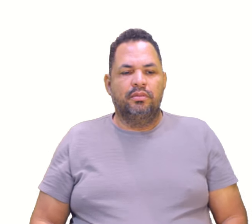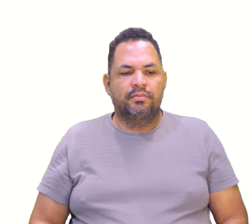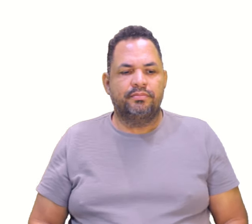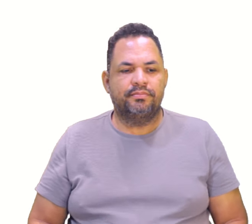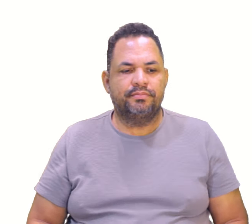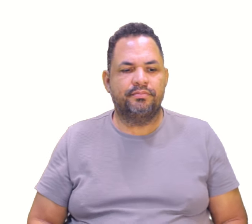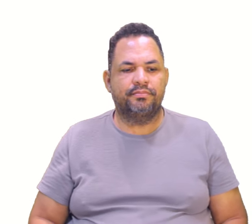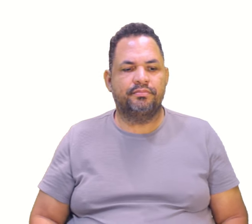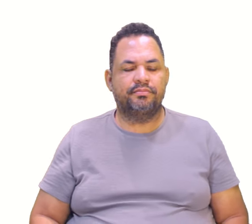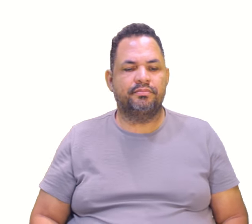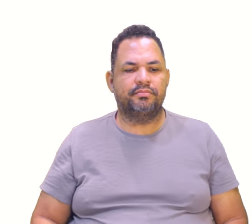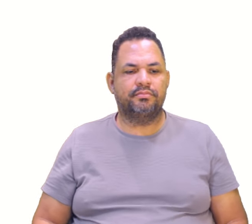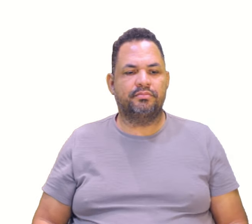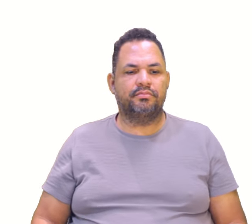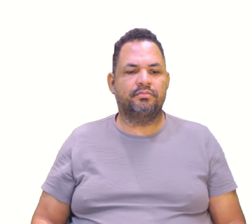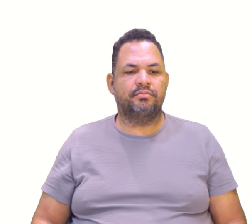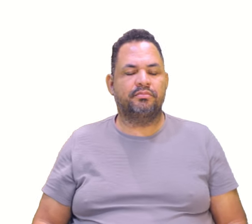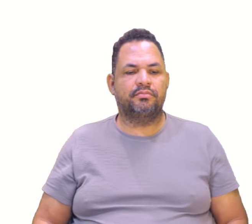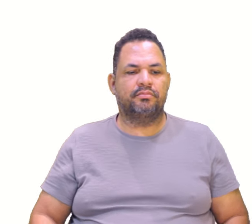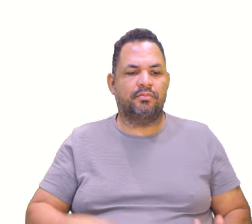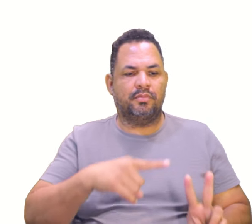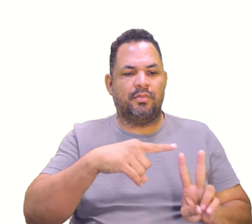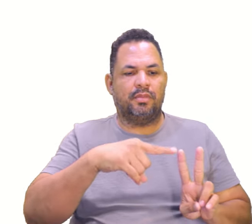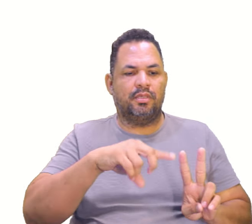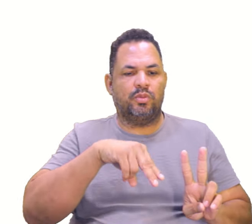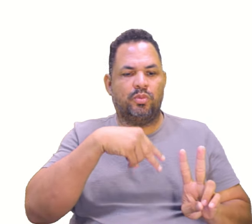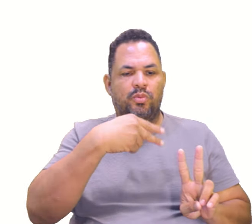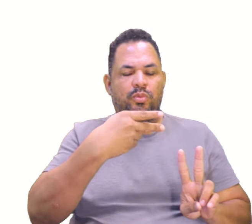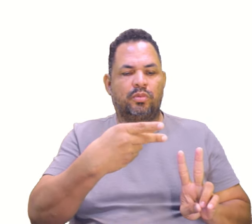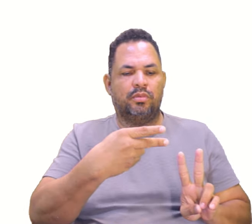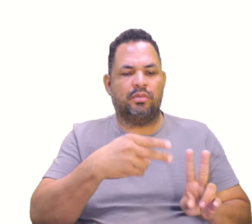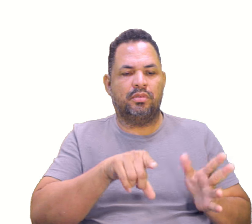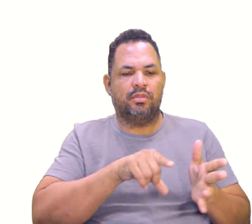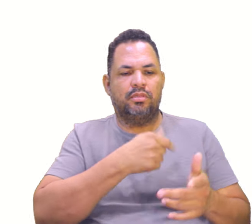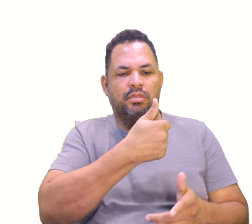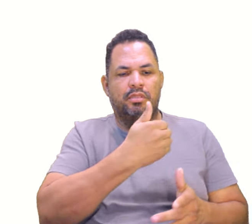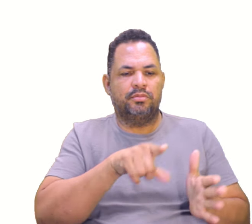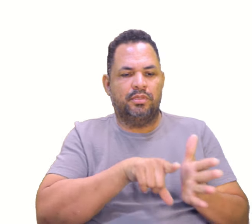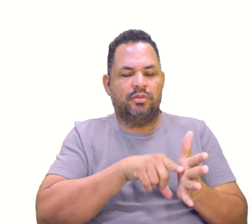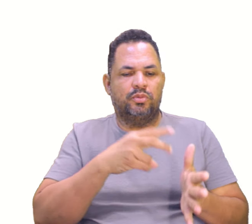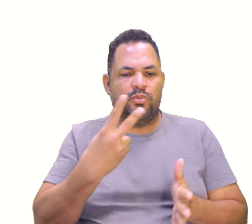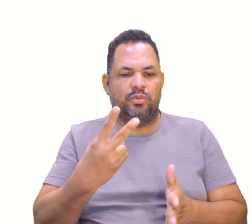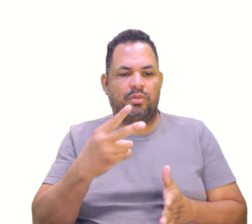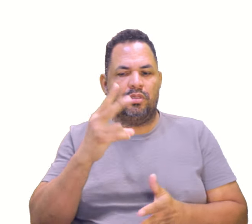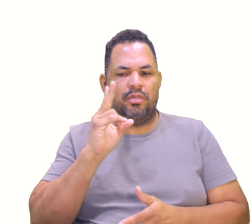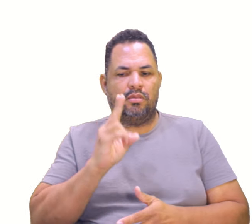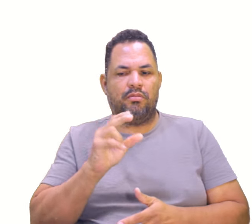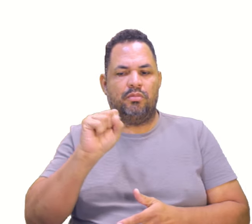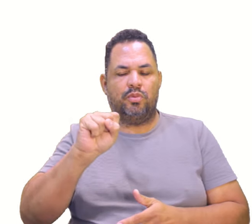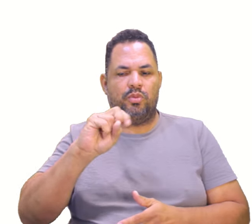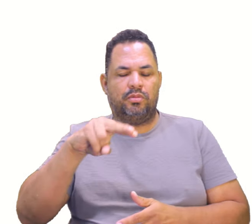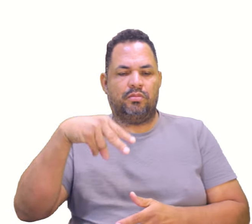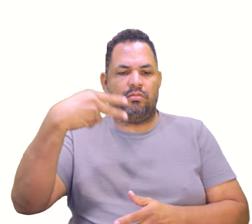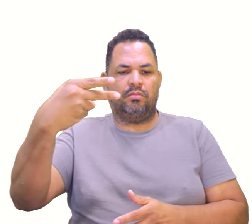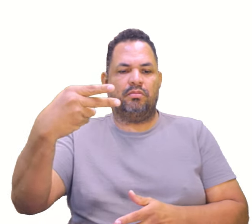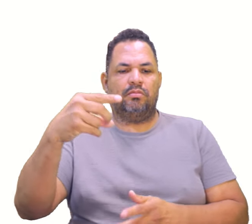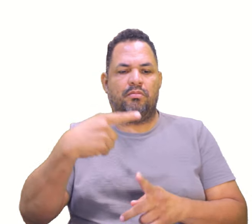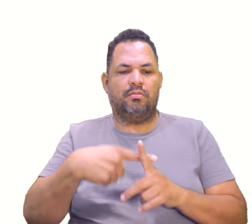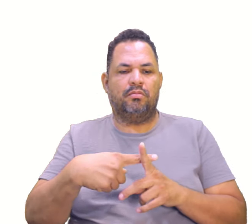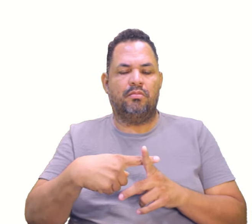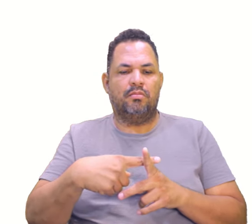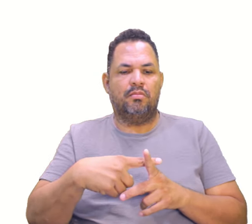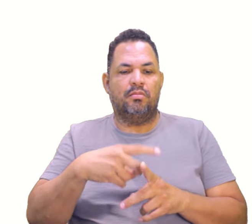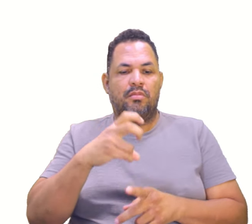A distância vai ser dada por a raiz quadrada de 10 menos 2. Dá 8. Ao quadrado. Mais.